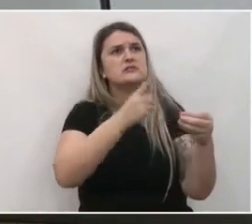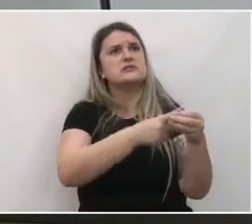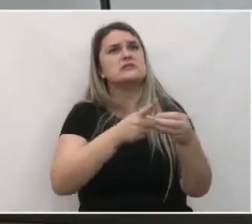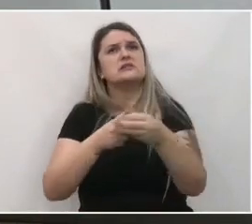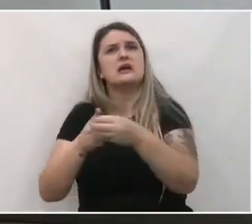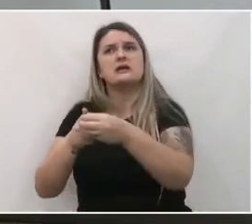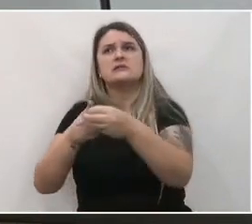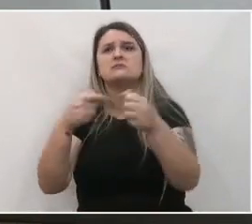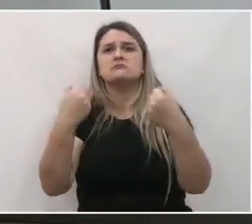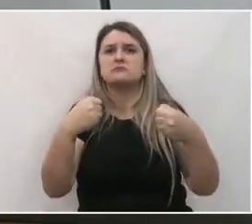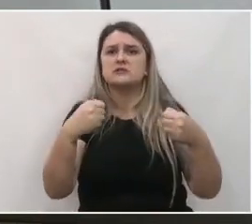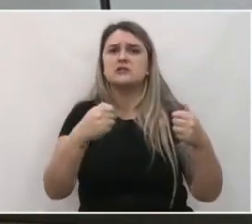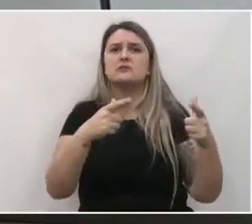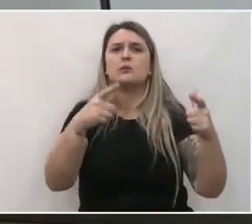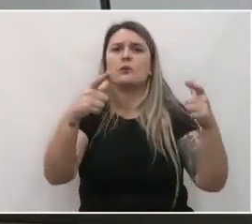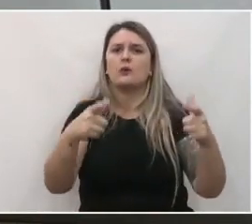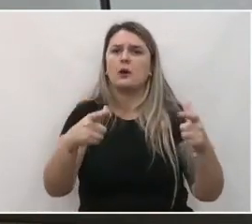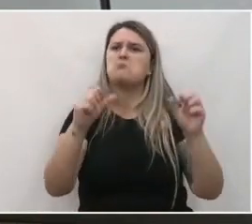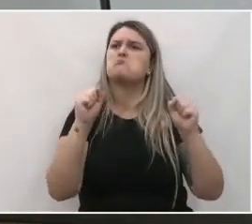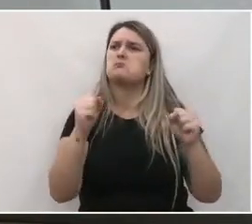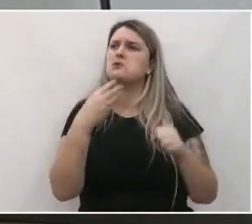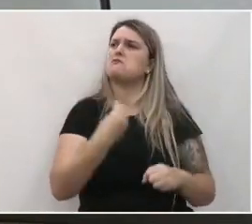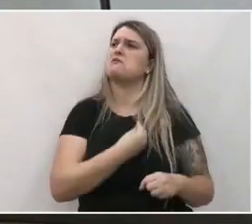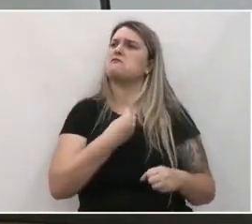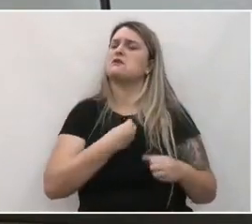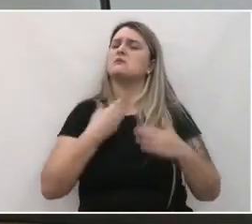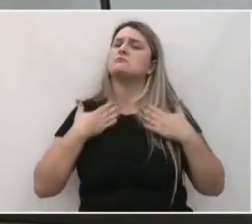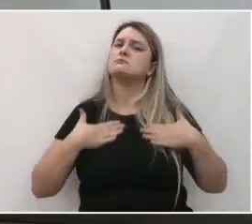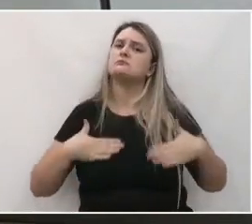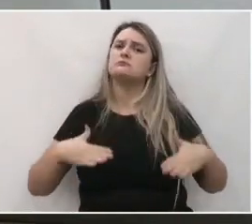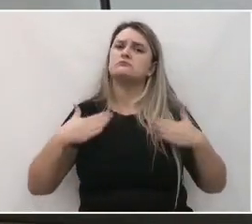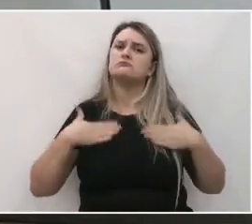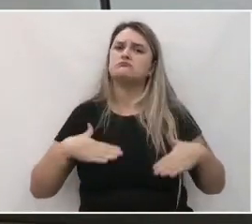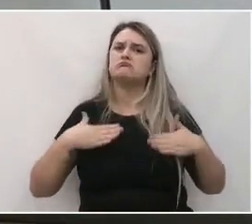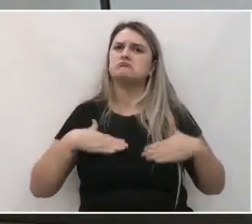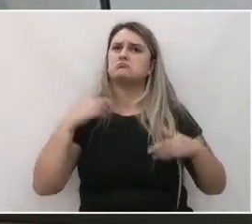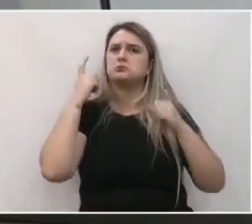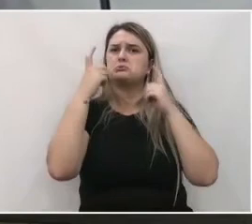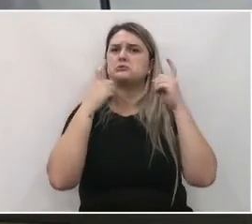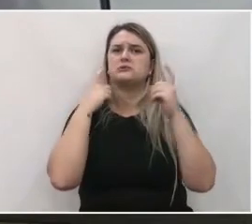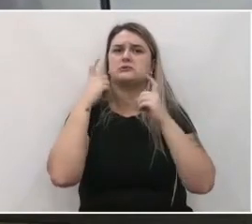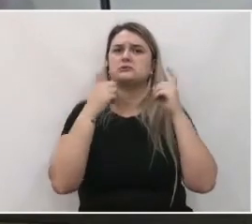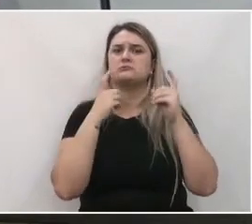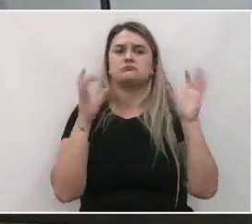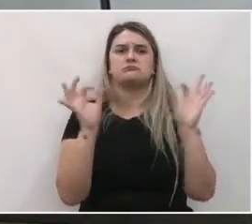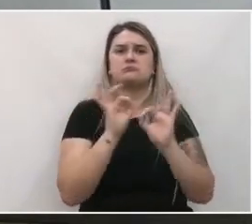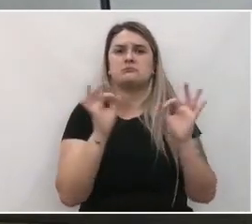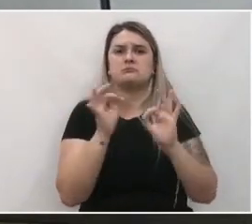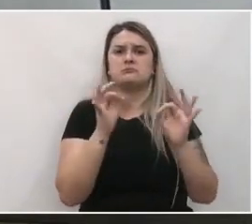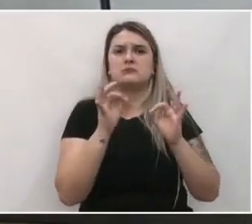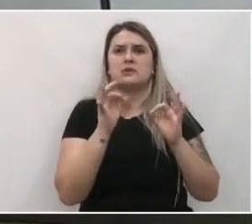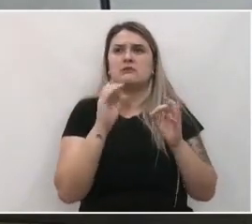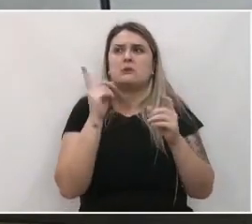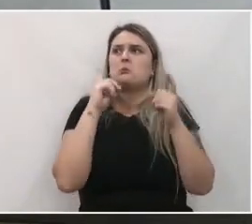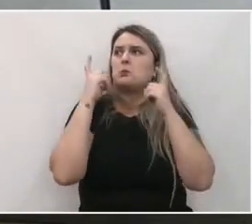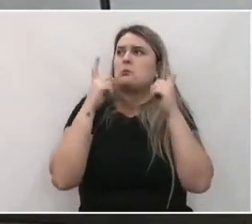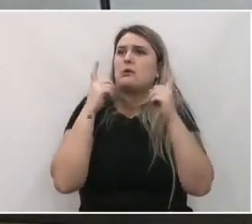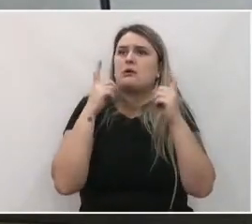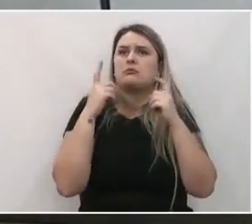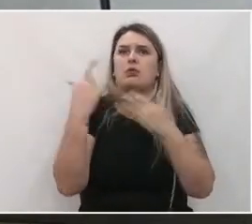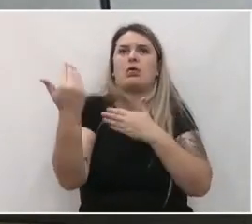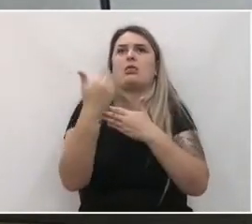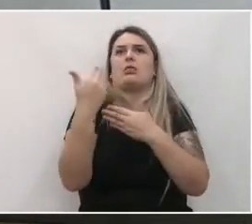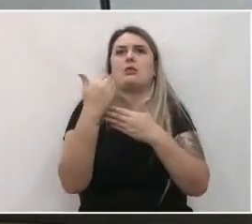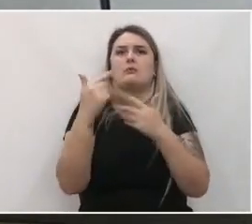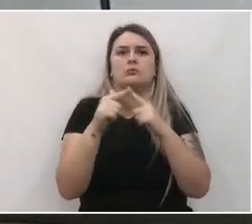espaço em que você possa viver com tranquilidade, sem ser vítima e ameaçado pelas